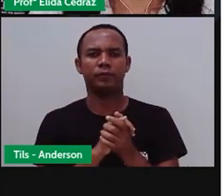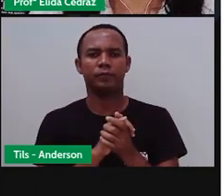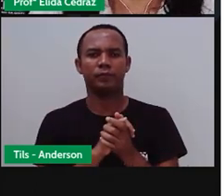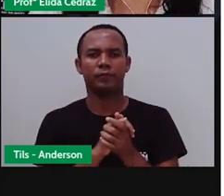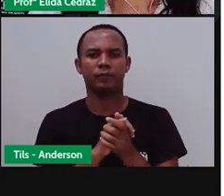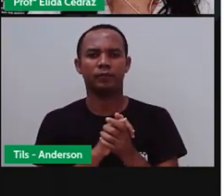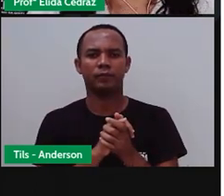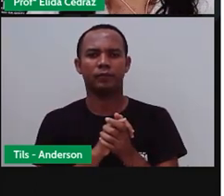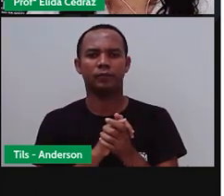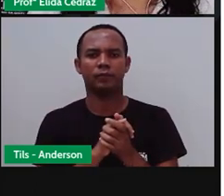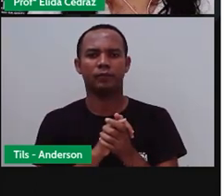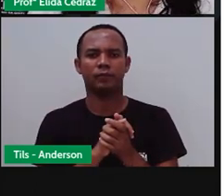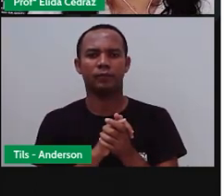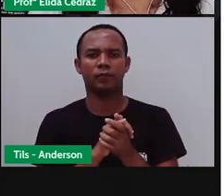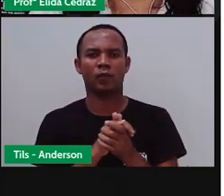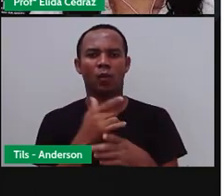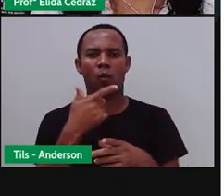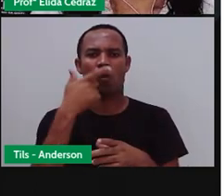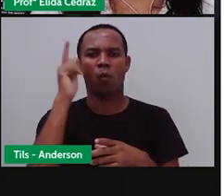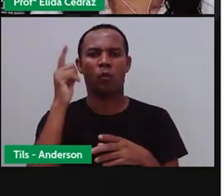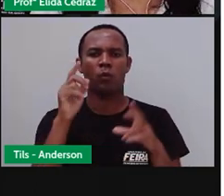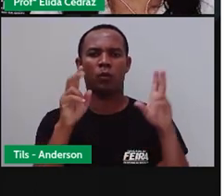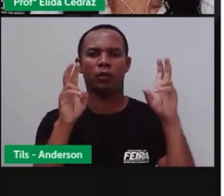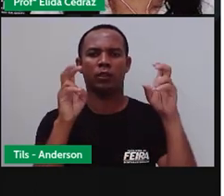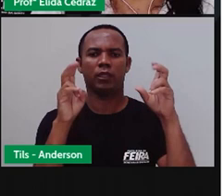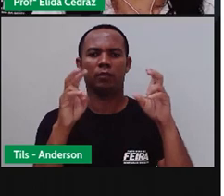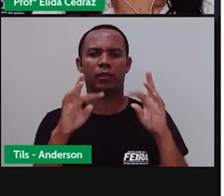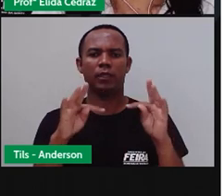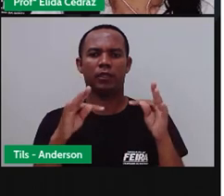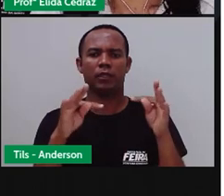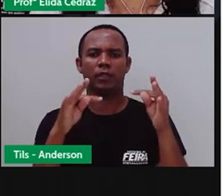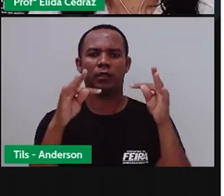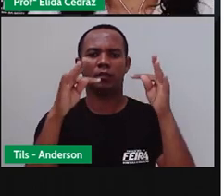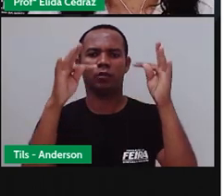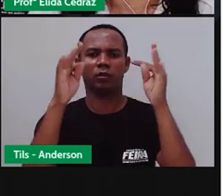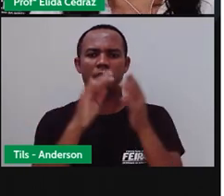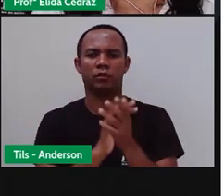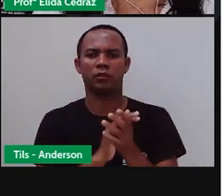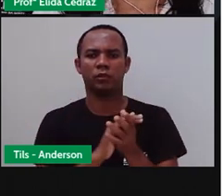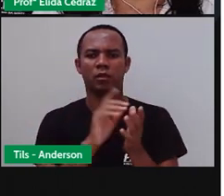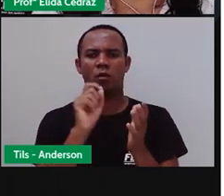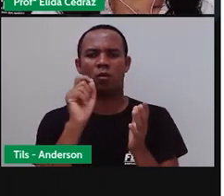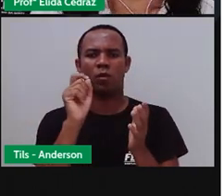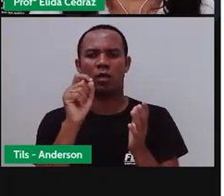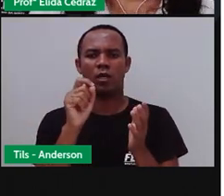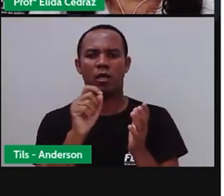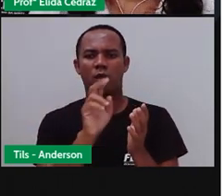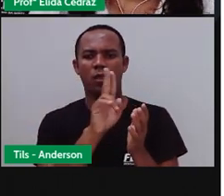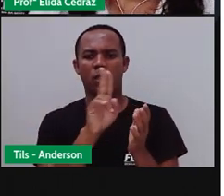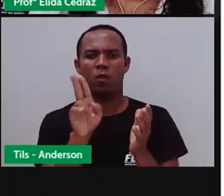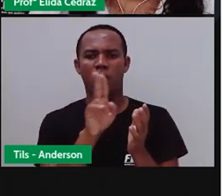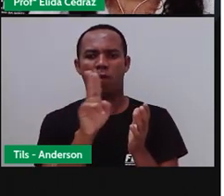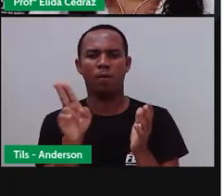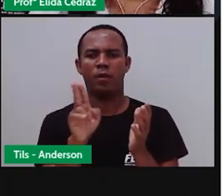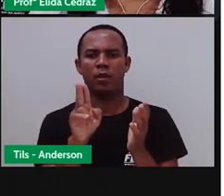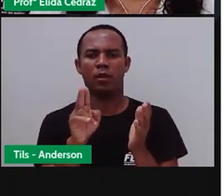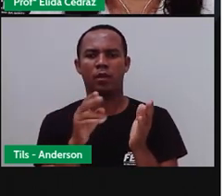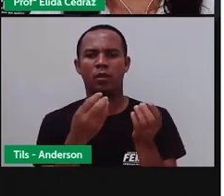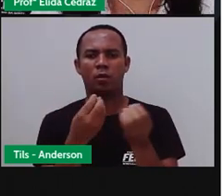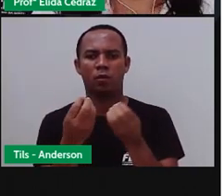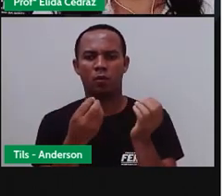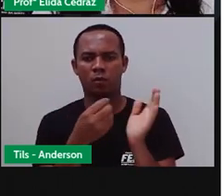O subtítulo. Tecnologia permite gravar nomes em sementes.